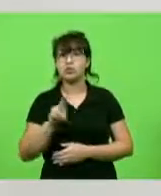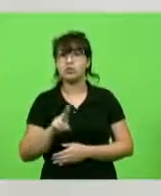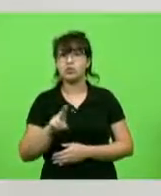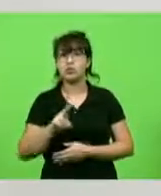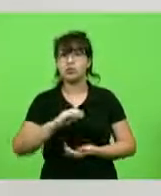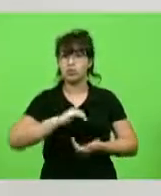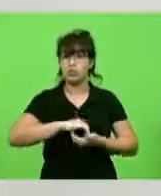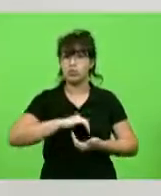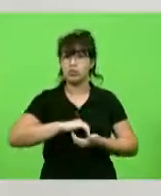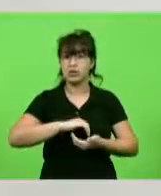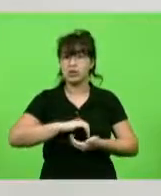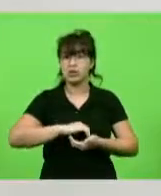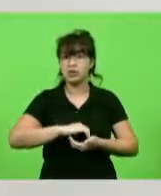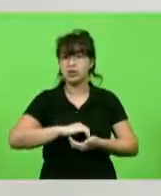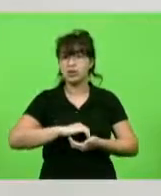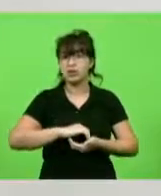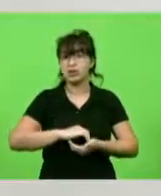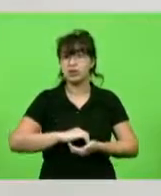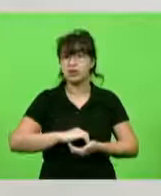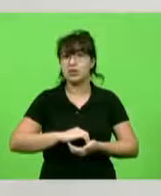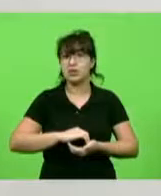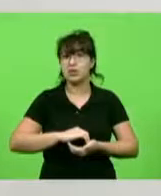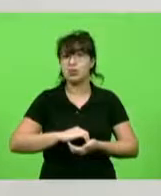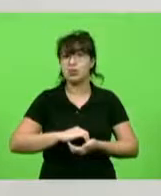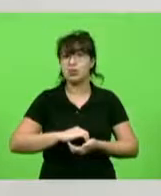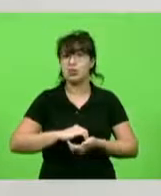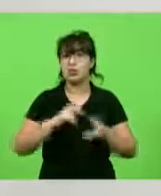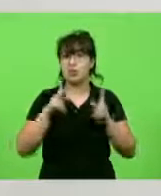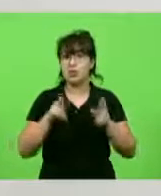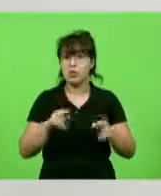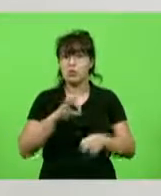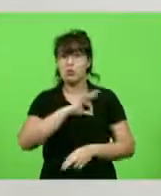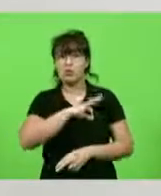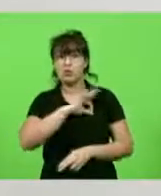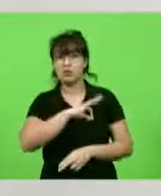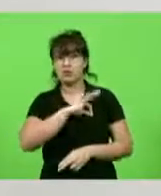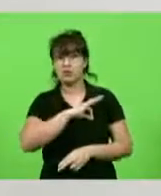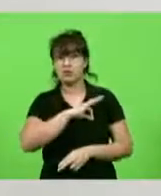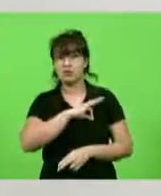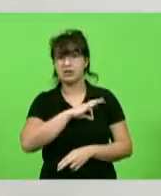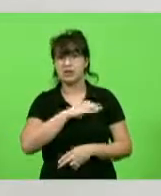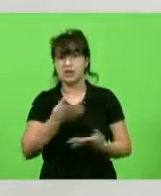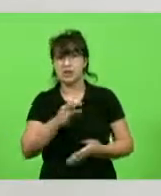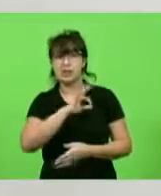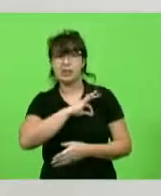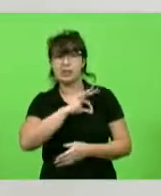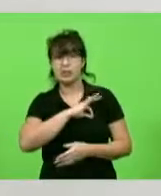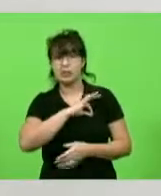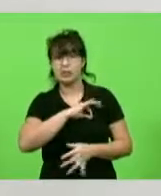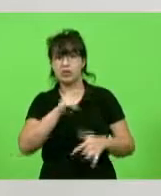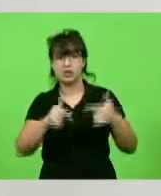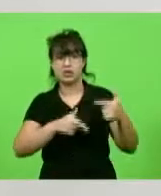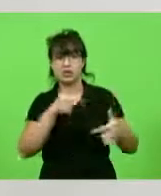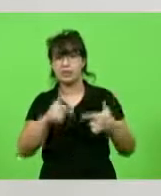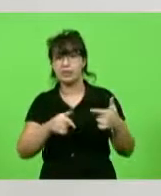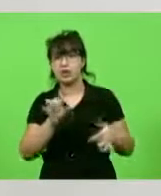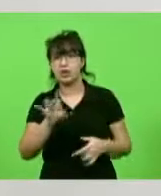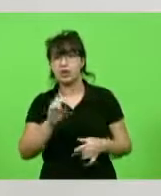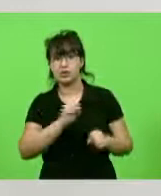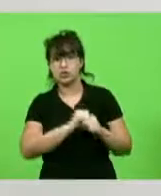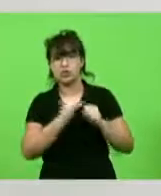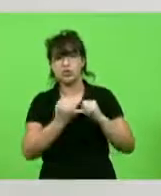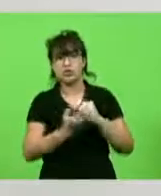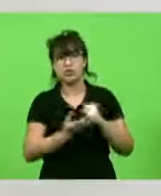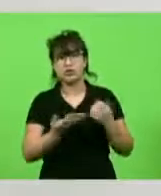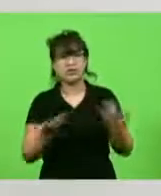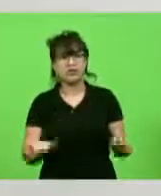rotineiro de polícia militar e disponibilizando o efetivo da polícia militar simplesmente para trabalhar com as questões do Covid-19. É